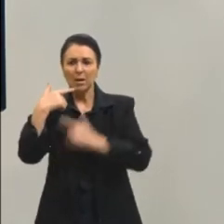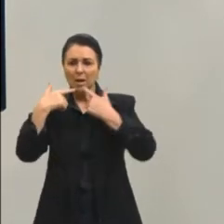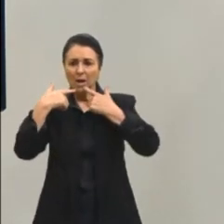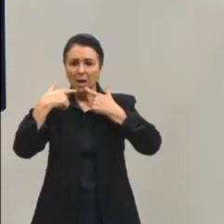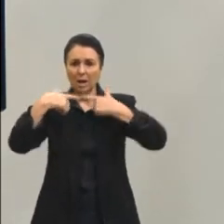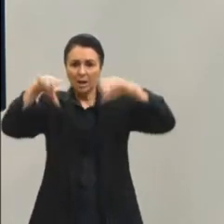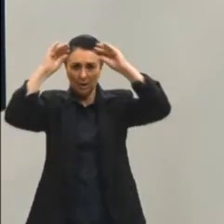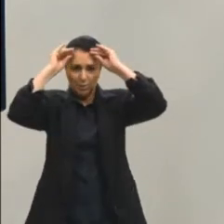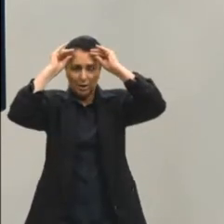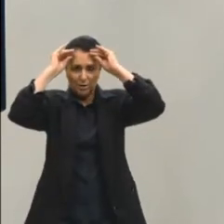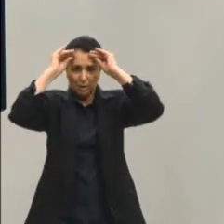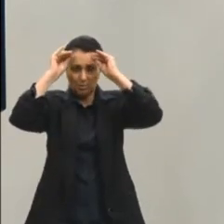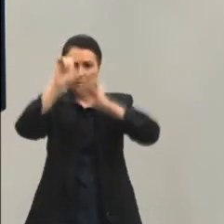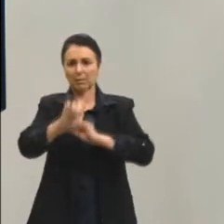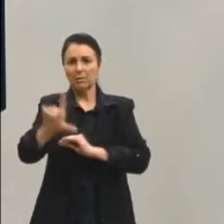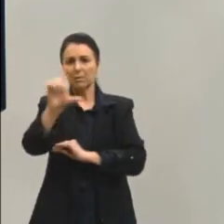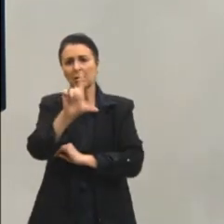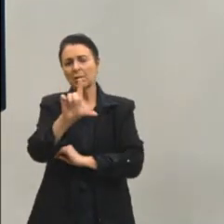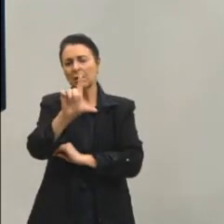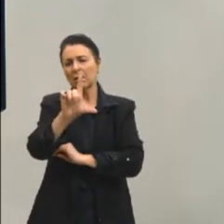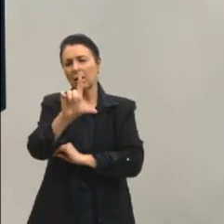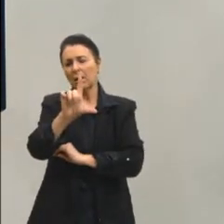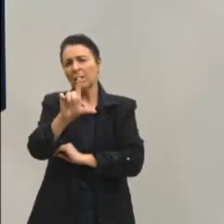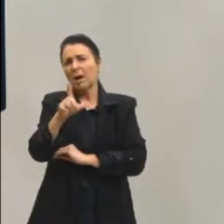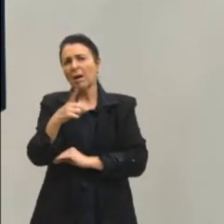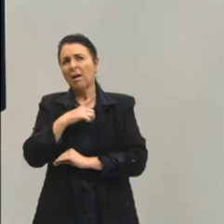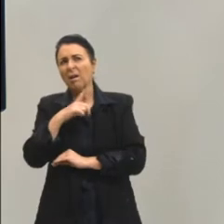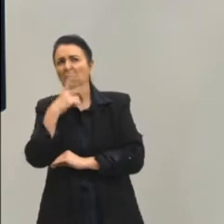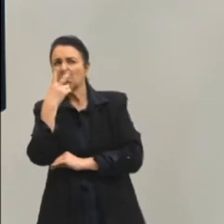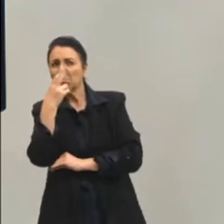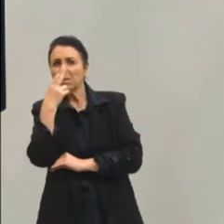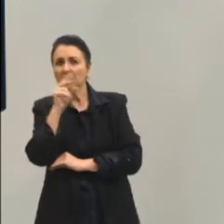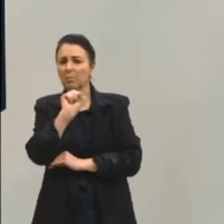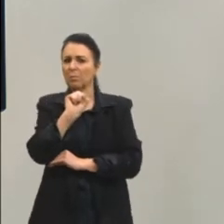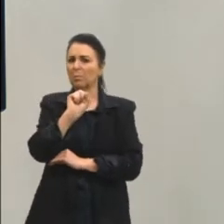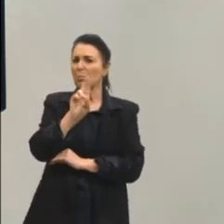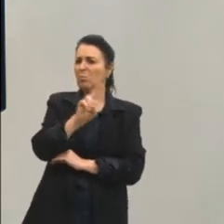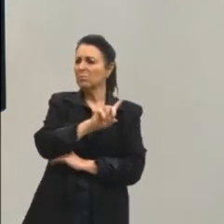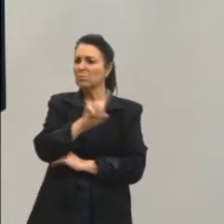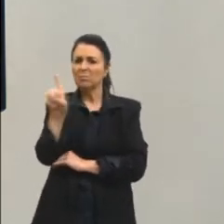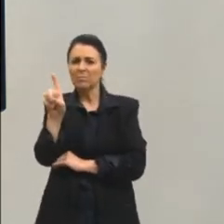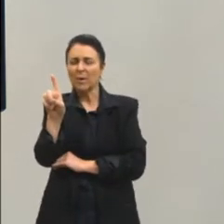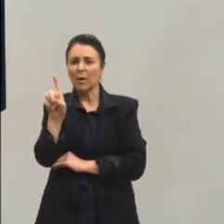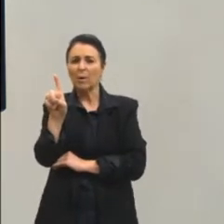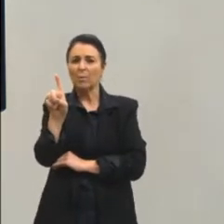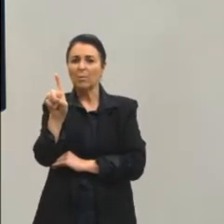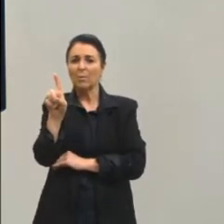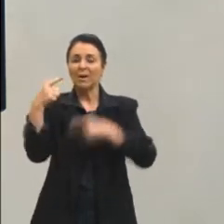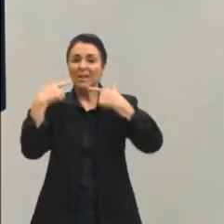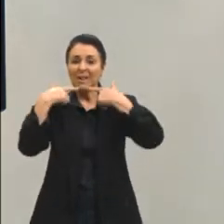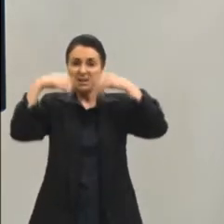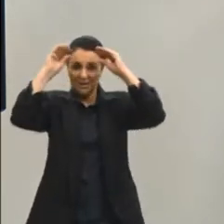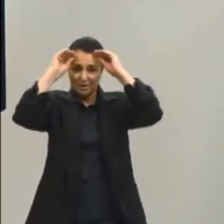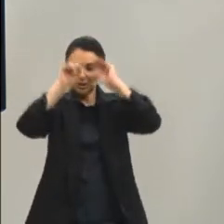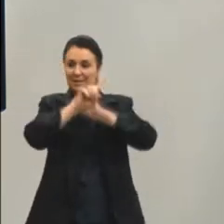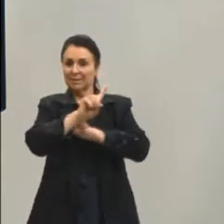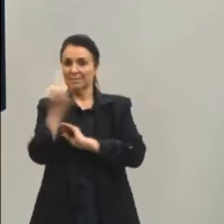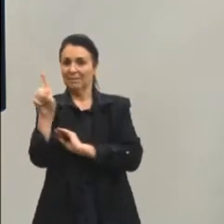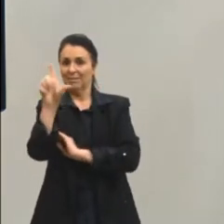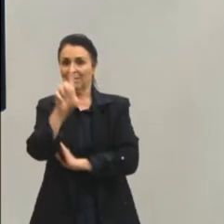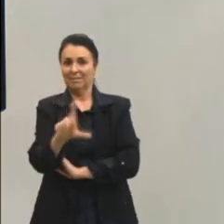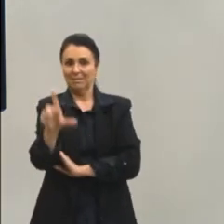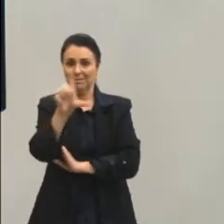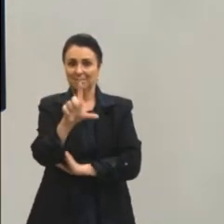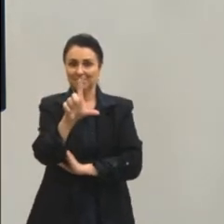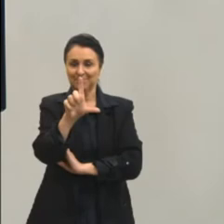literária, poder dizer se ela, né, se assemelha ou não ao que a gente chama de linguagem não literária.